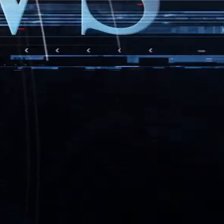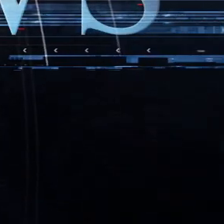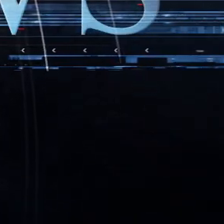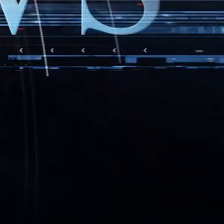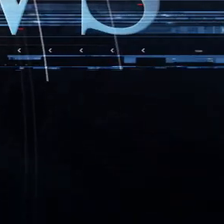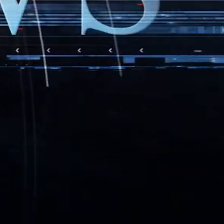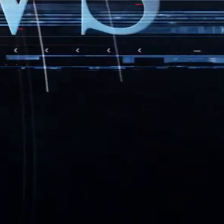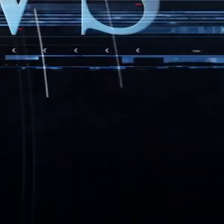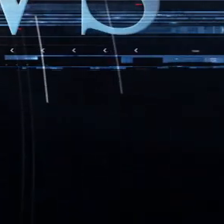news.